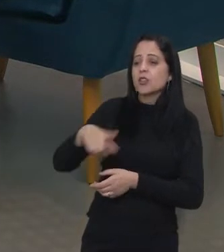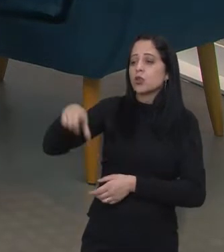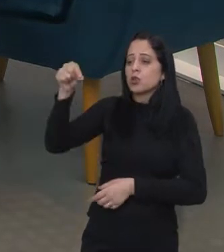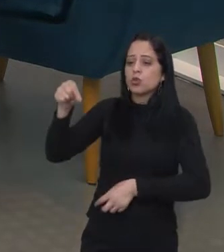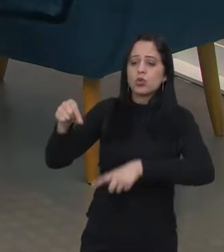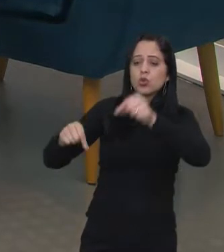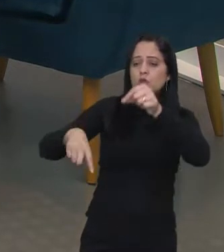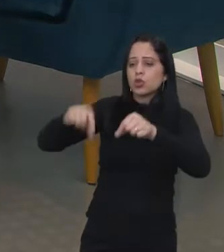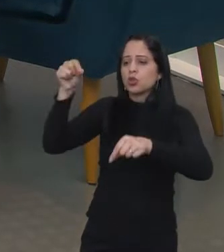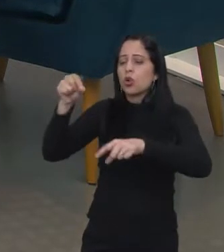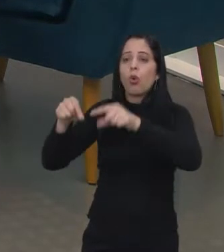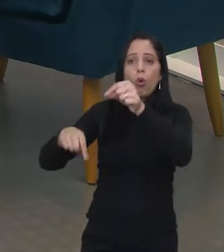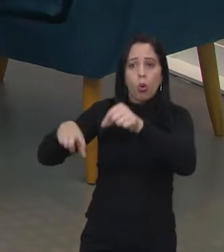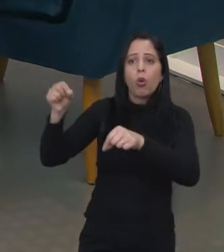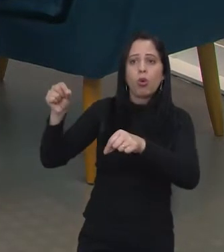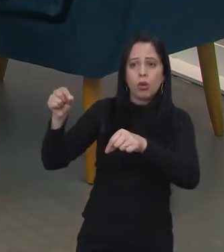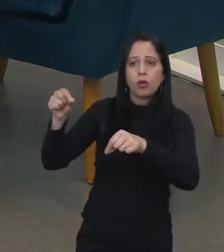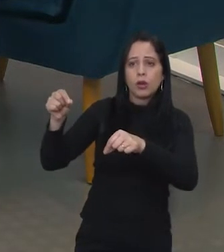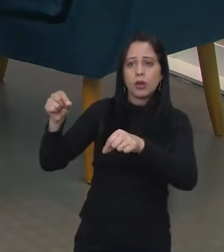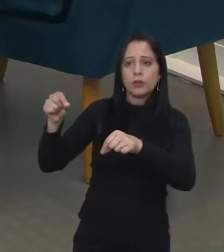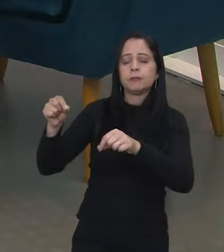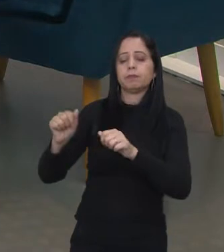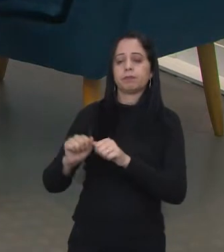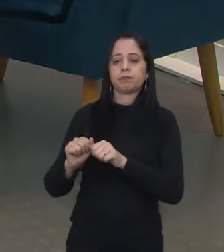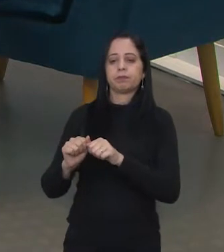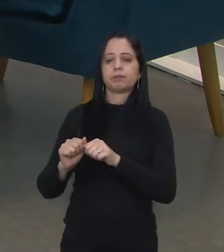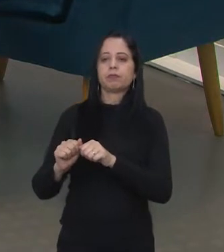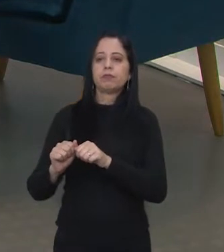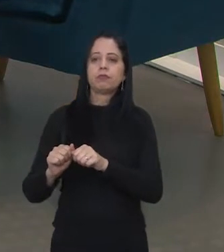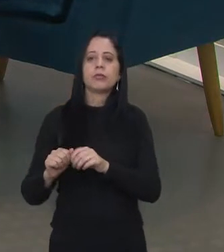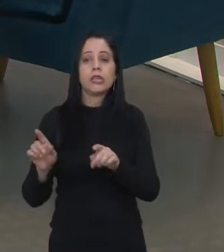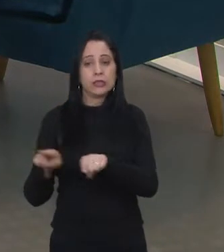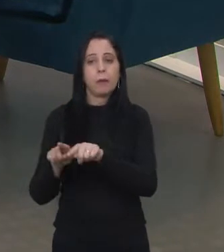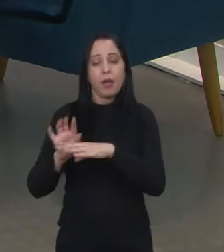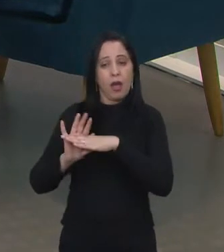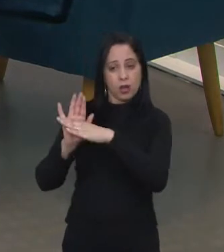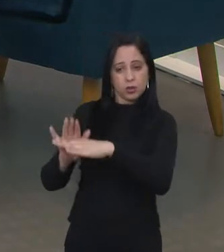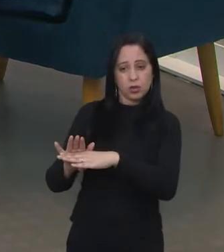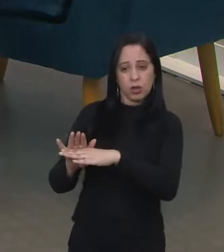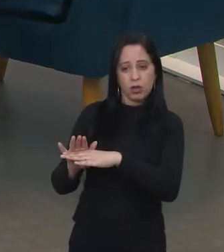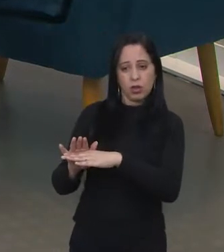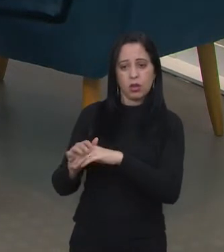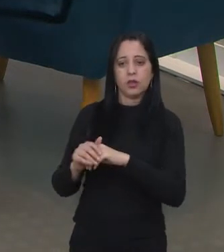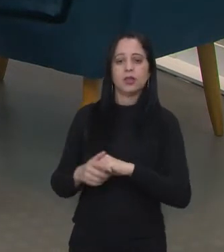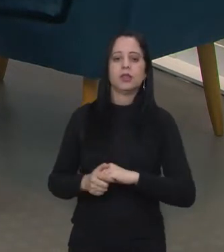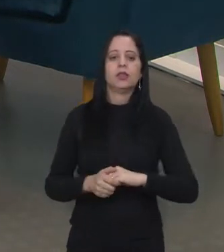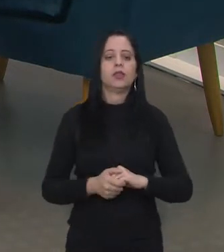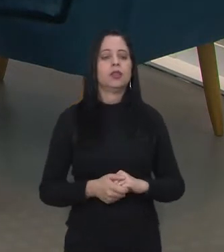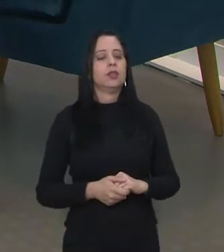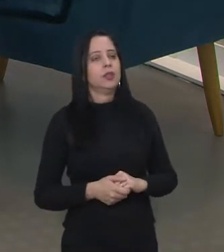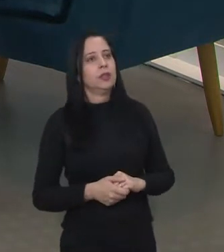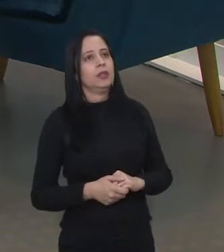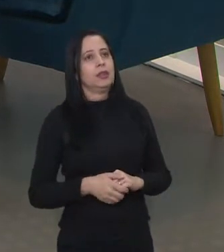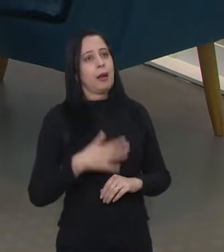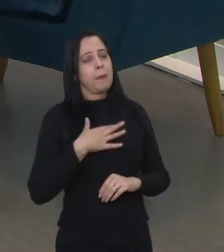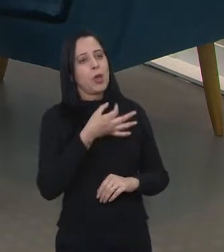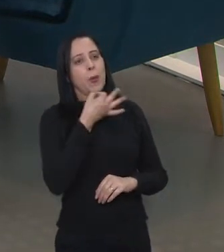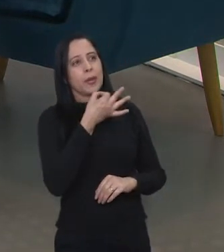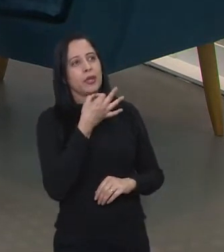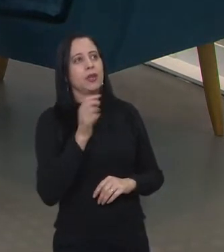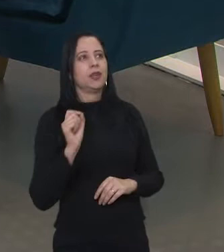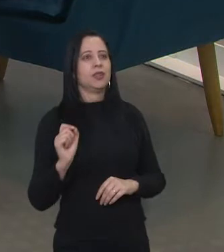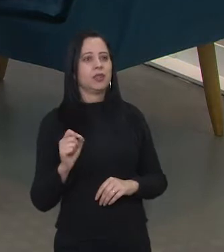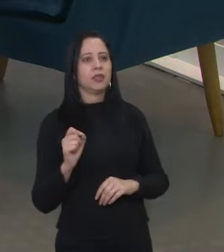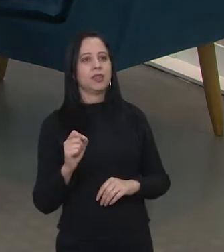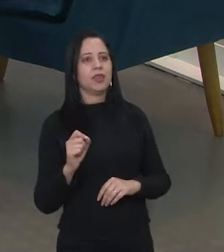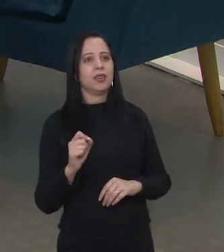as empresas, ou é um valor da empresa ajudar essas pessoas antes, ou os dois também, pode ser? Eu acho que